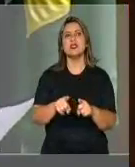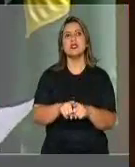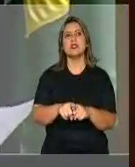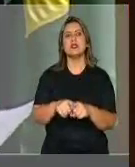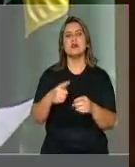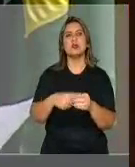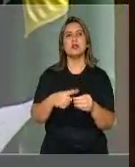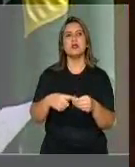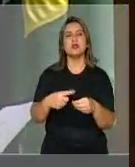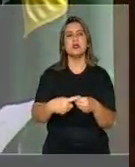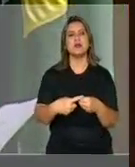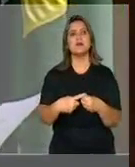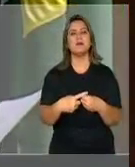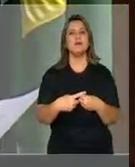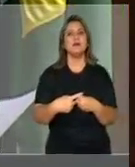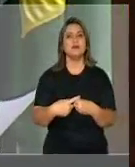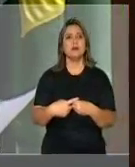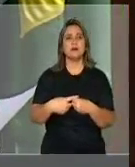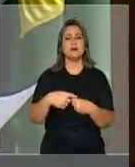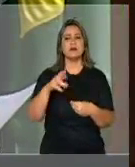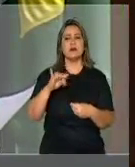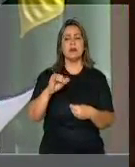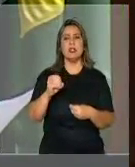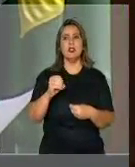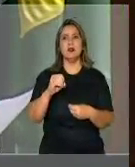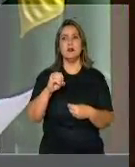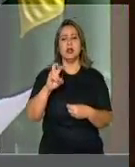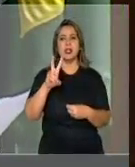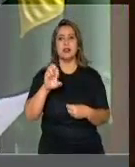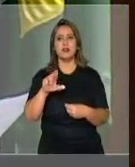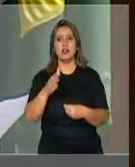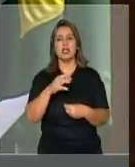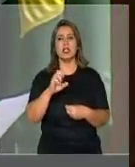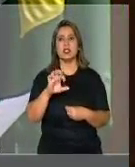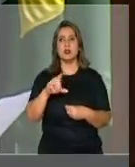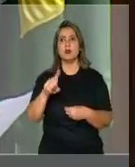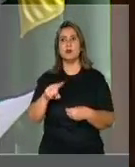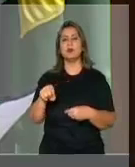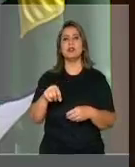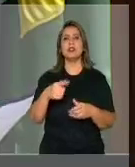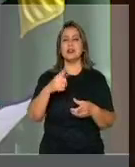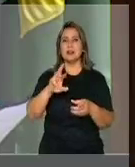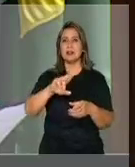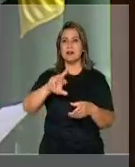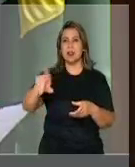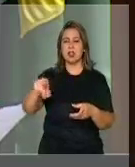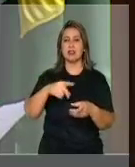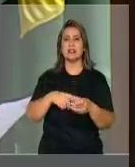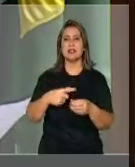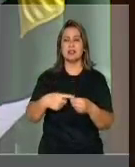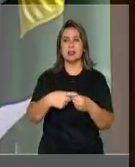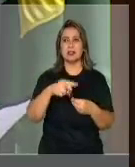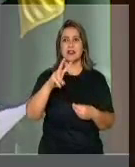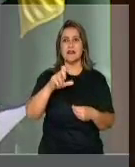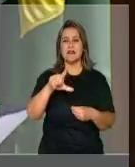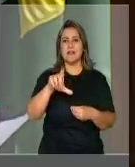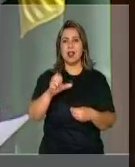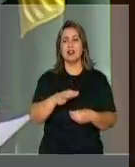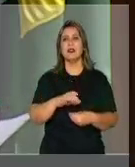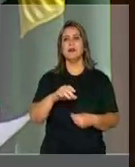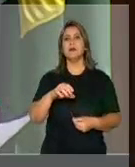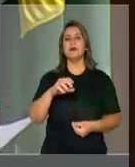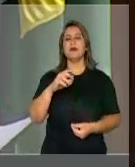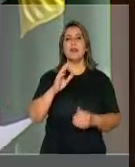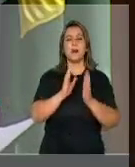Cruz, perdão, os municípios de Santa Cruz, Rio Pardo, Veracruz, Sinimbu, Herveiras, Benão Soares, Vale Verde, General